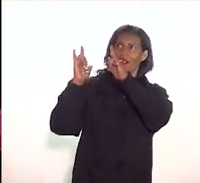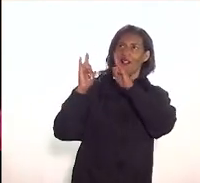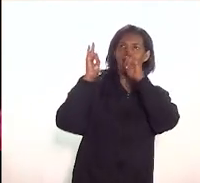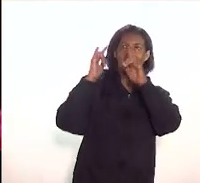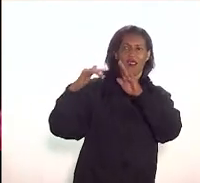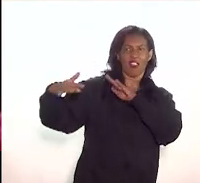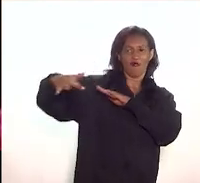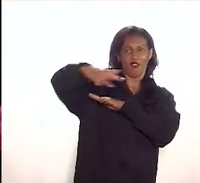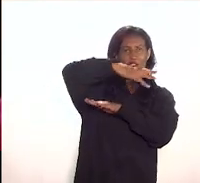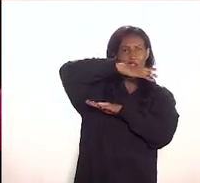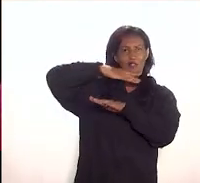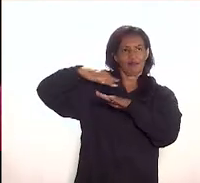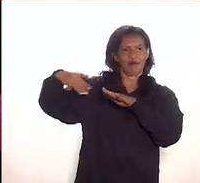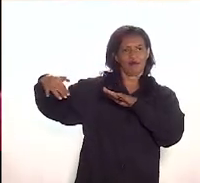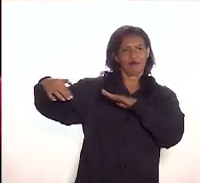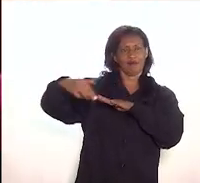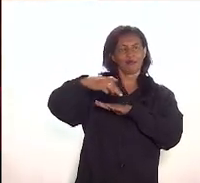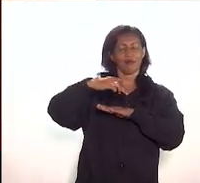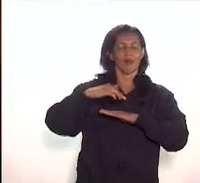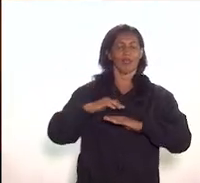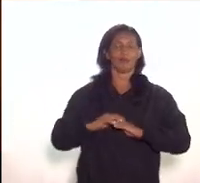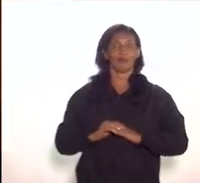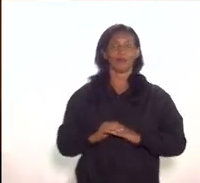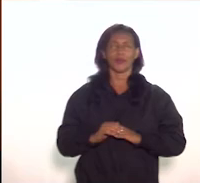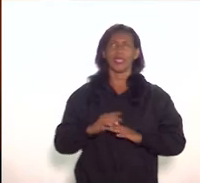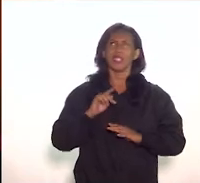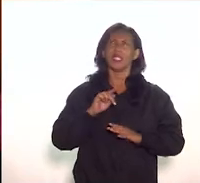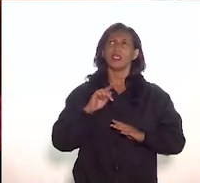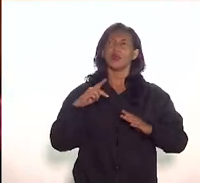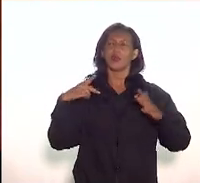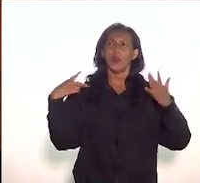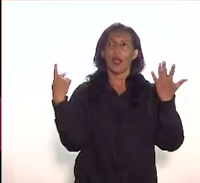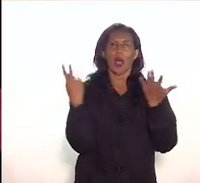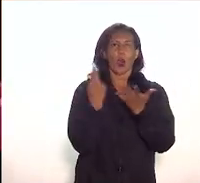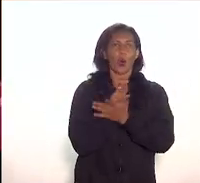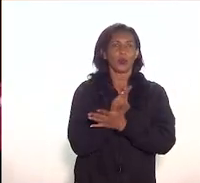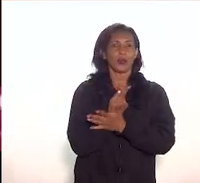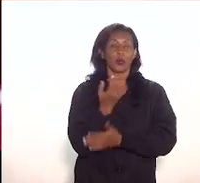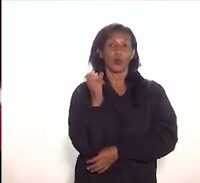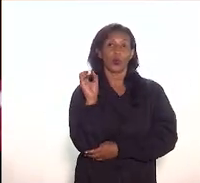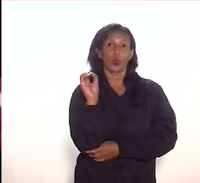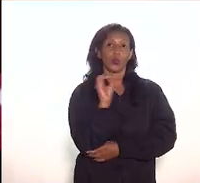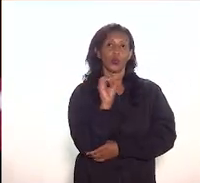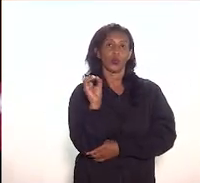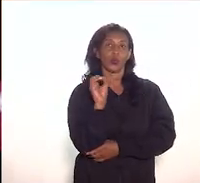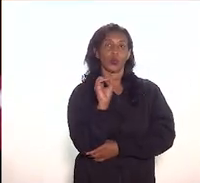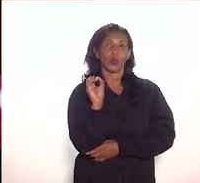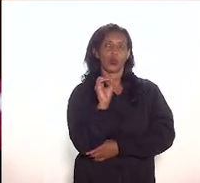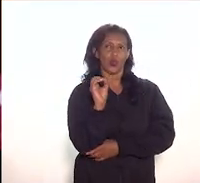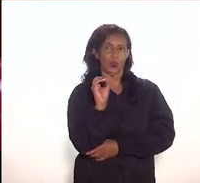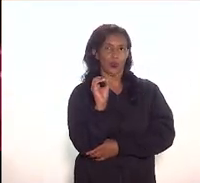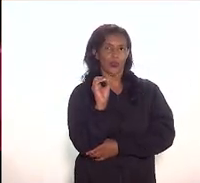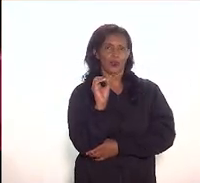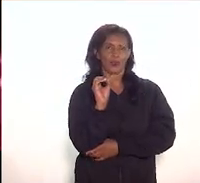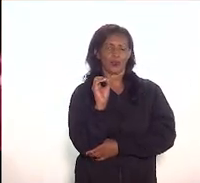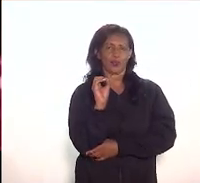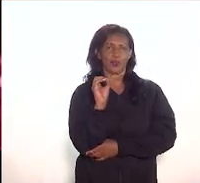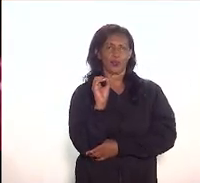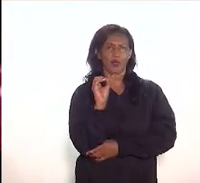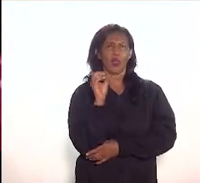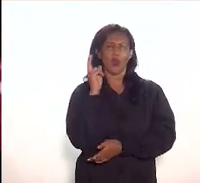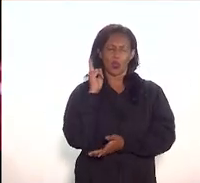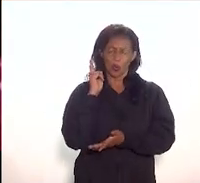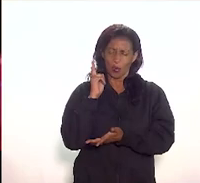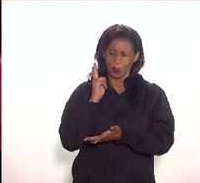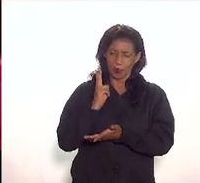entorno tá aí isso foi em outubro o evento foi em outubro no mesmo